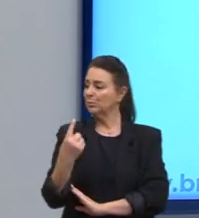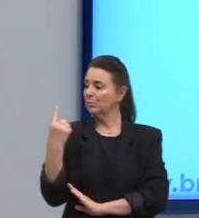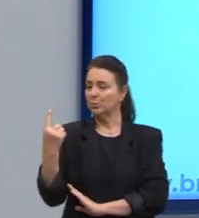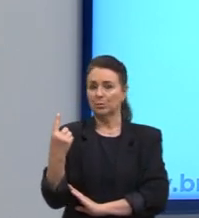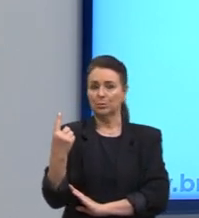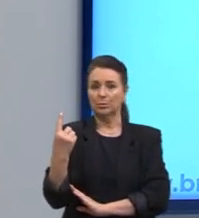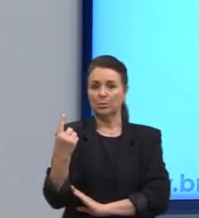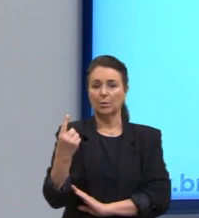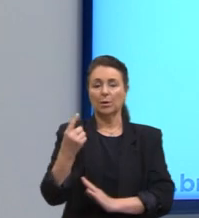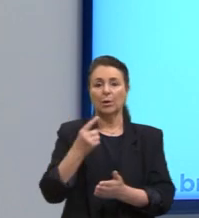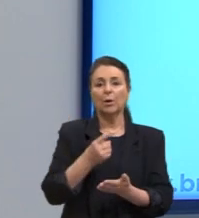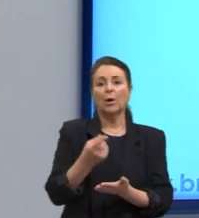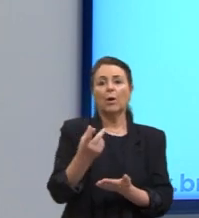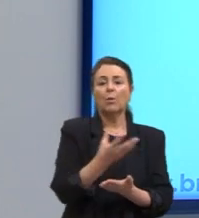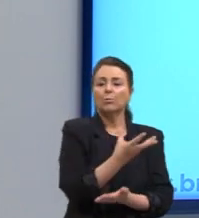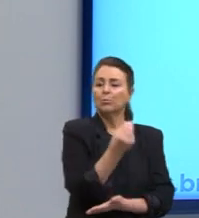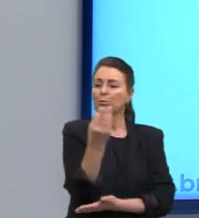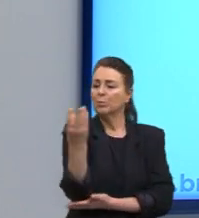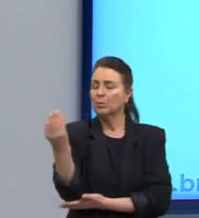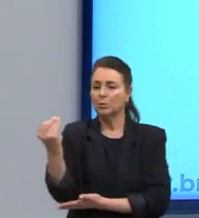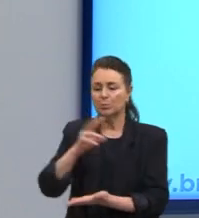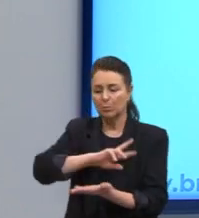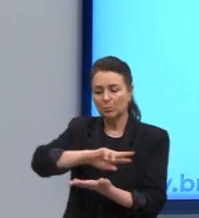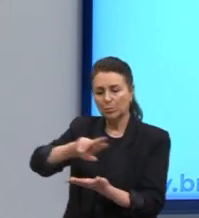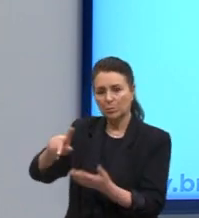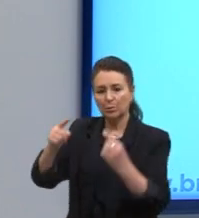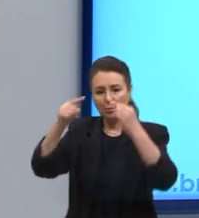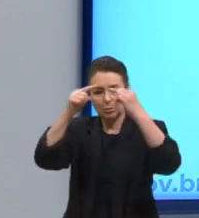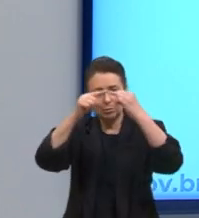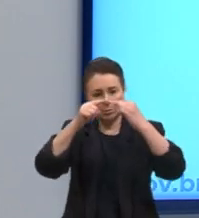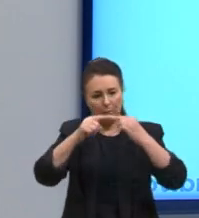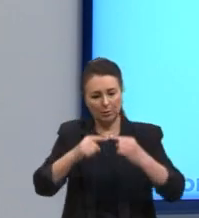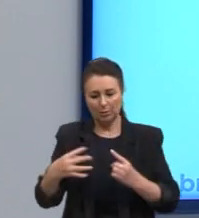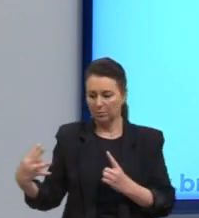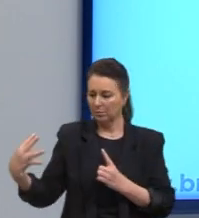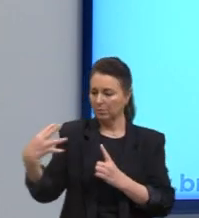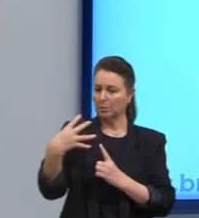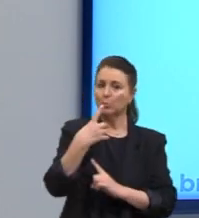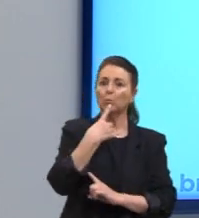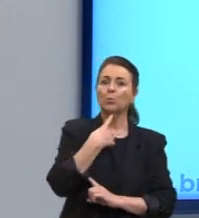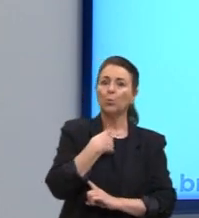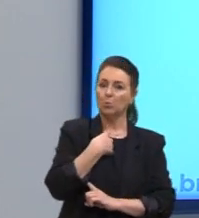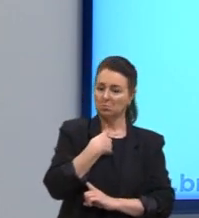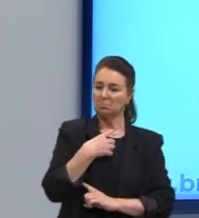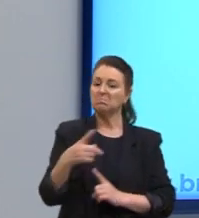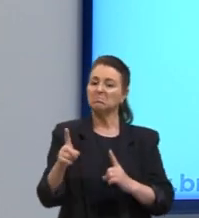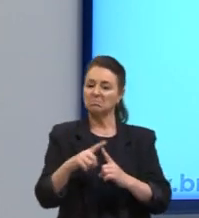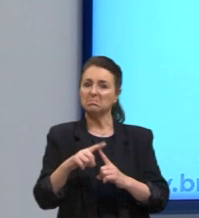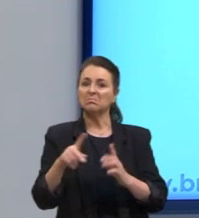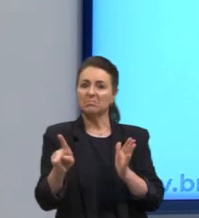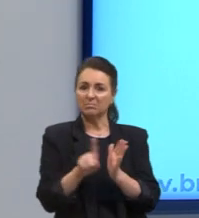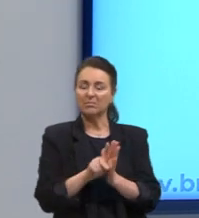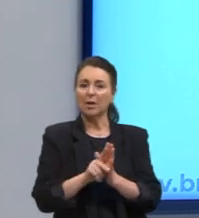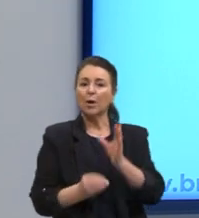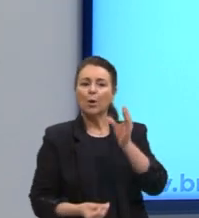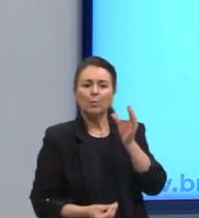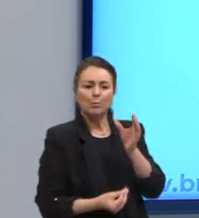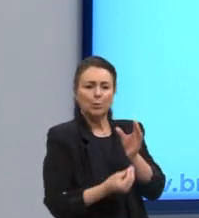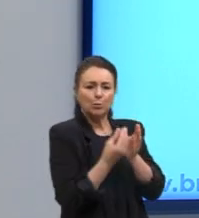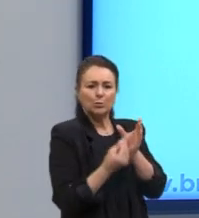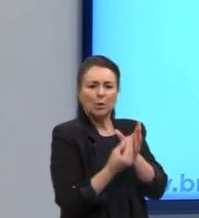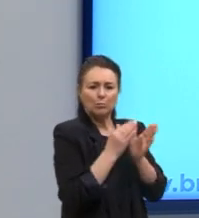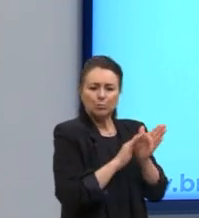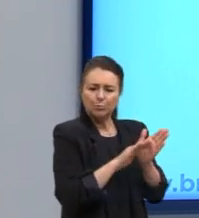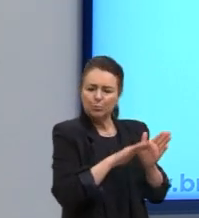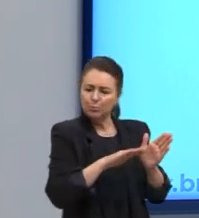pluralismo e diversidade, combinações de tendências, gostos e estilos, produção em série de cultura voltada para